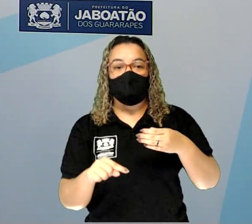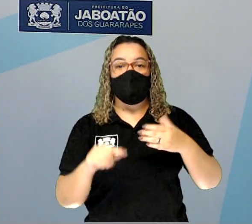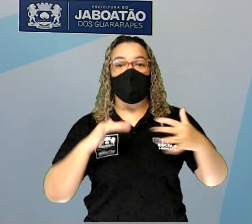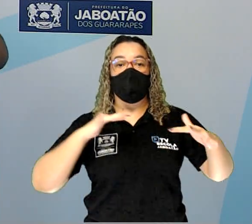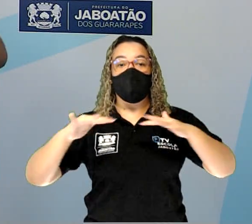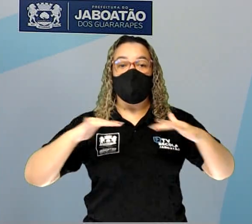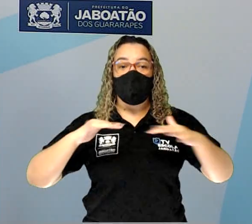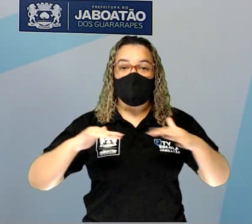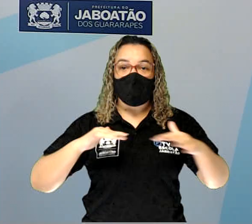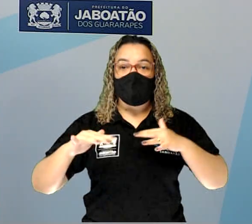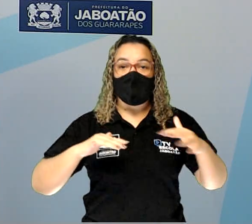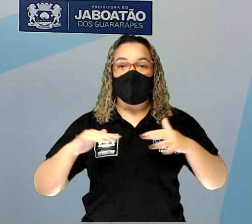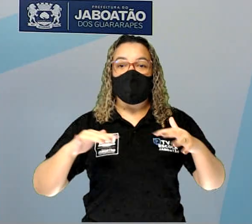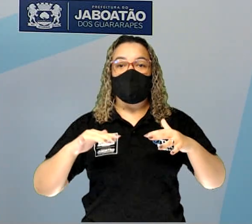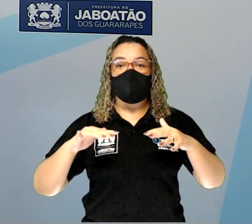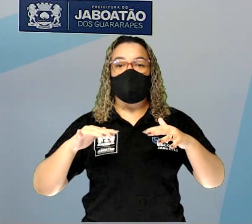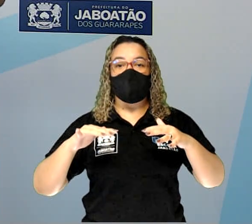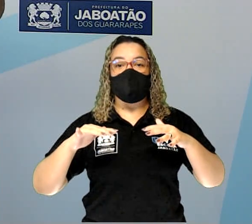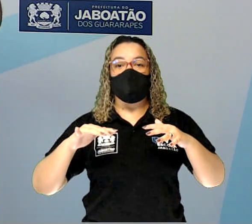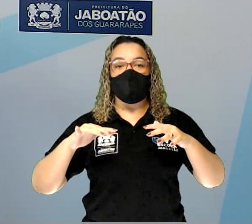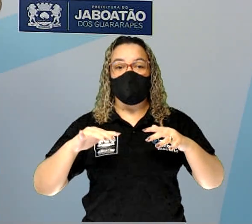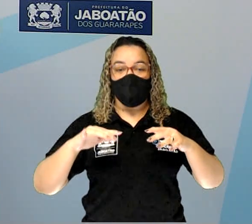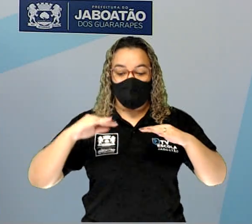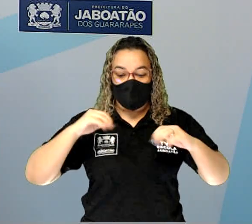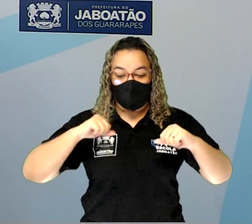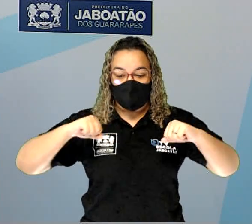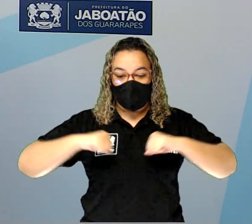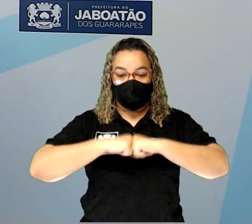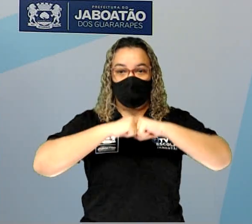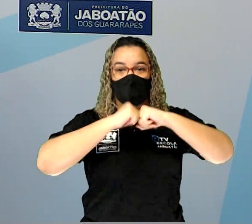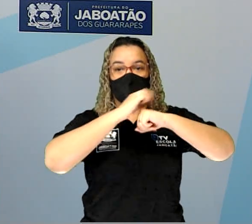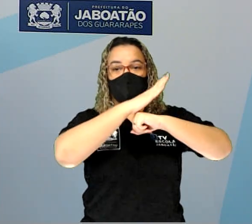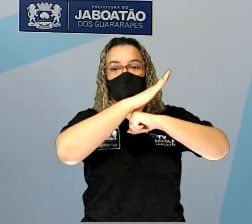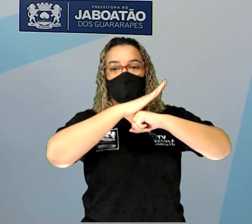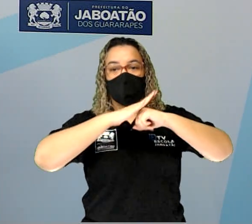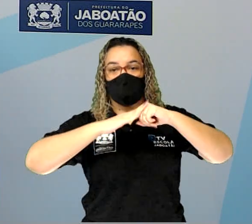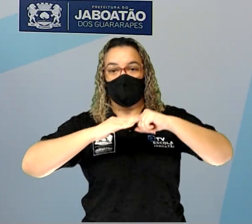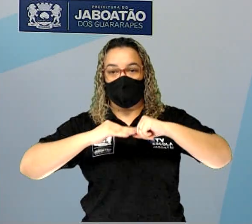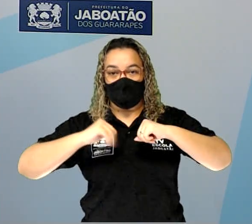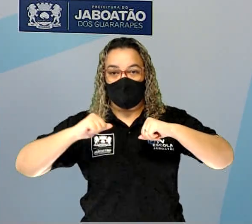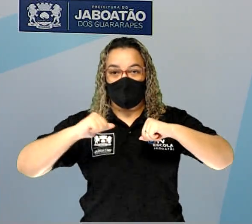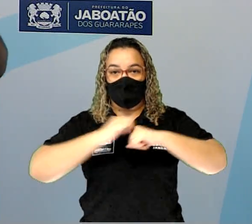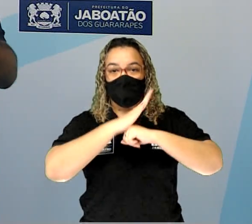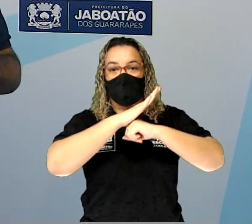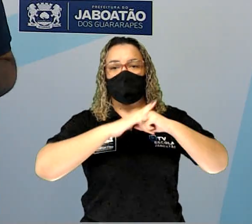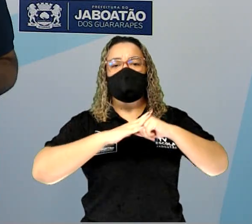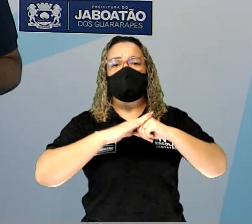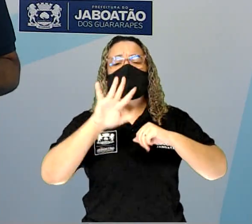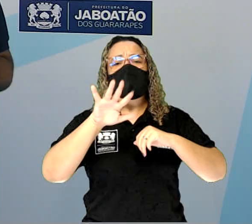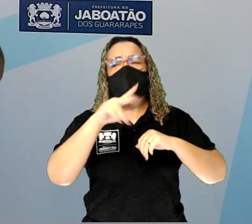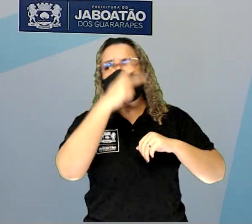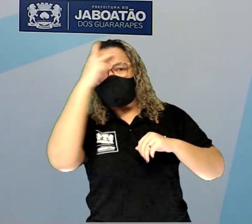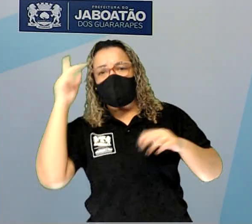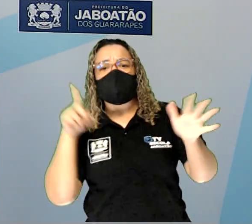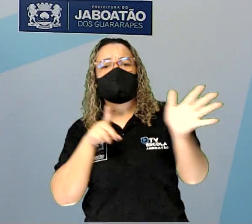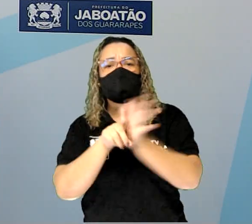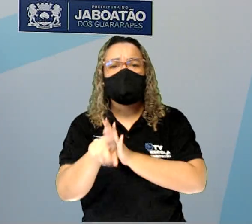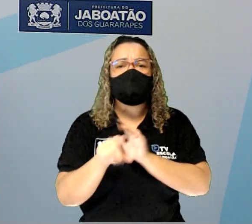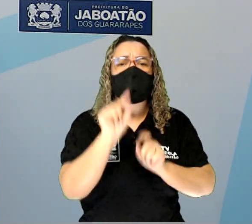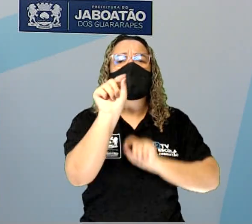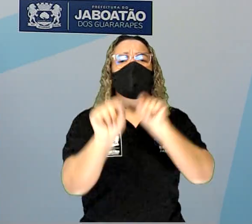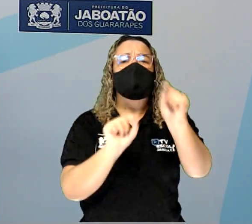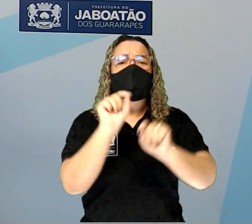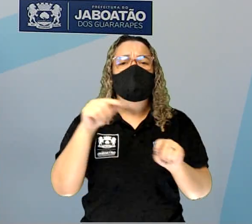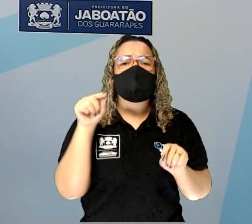de convecção do magma. Então, quando alguém perguntar para você o que você